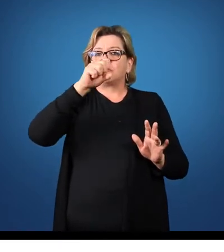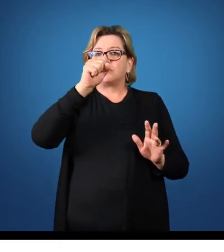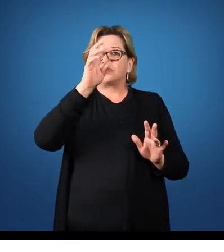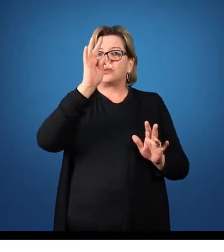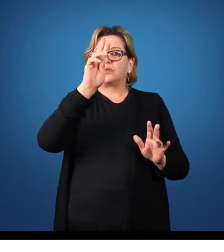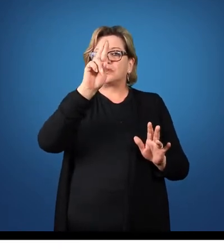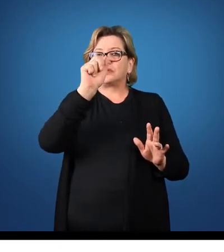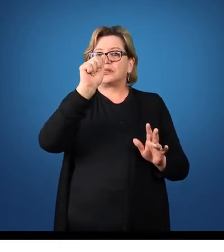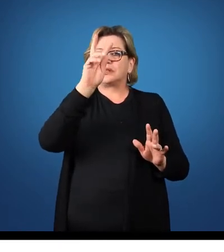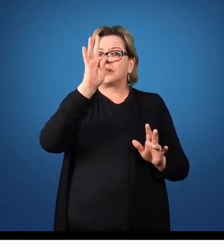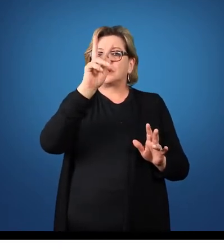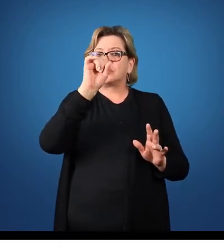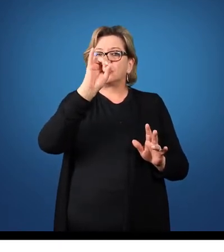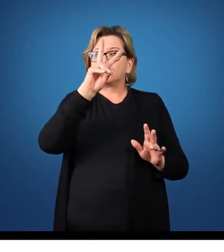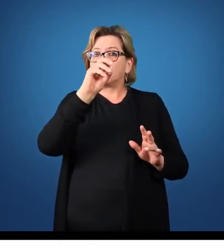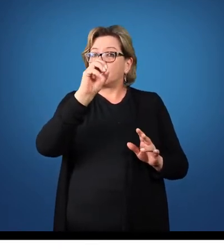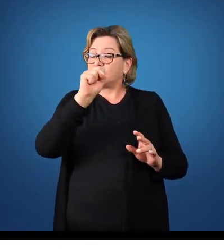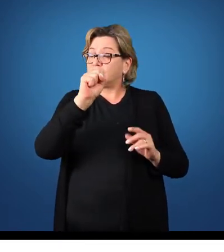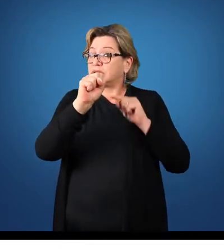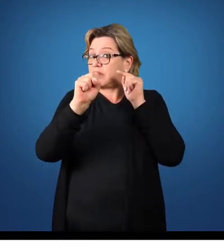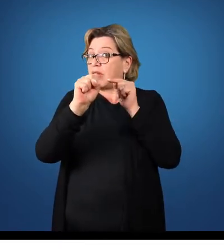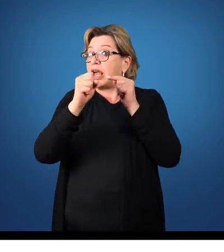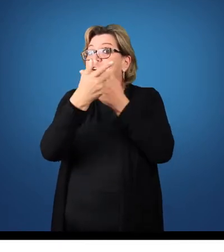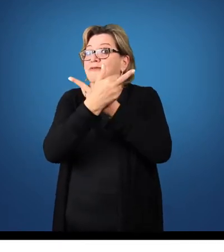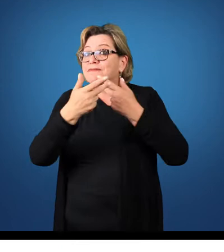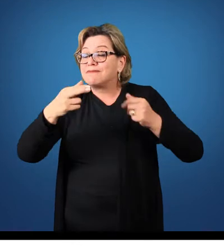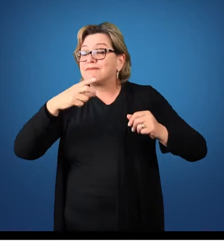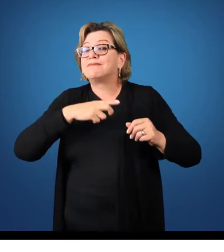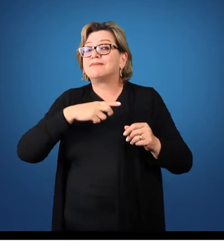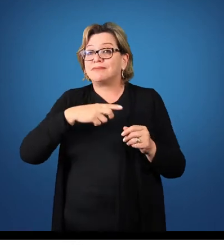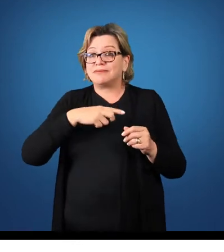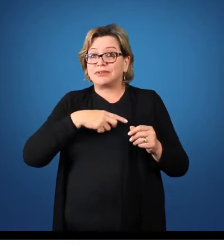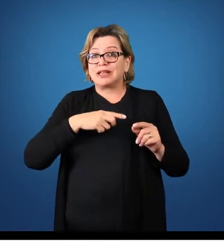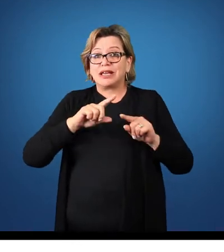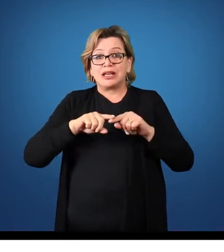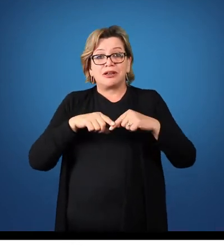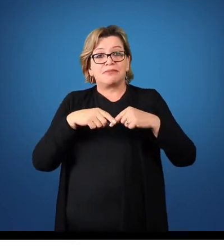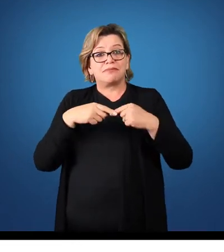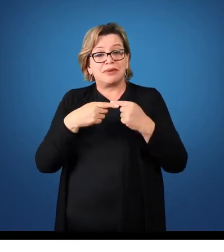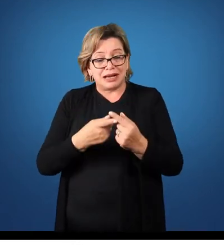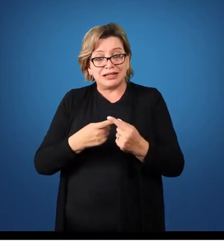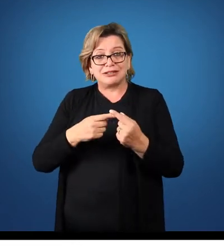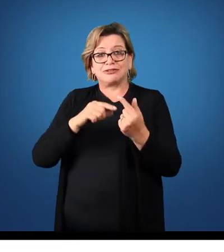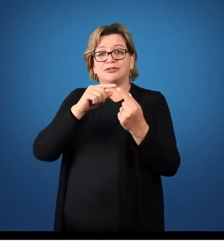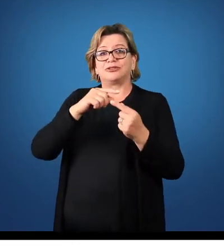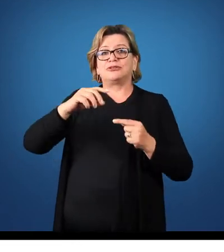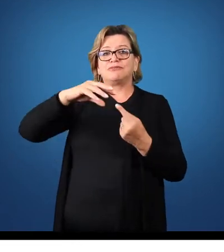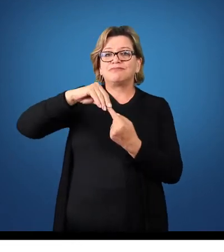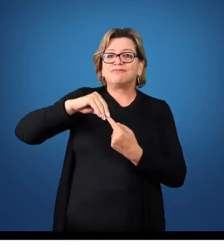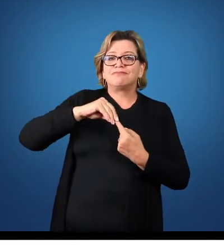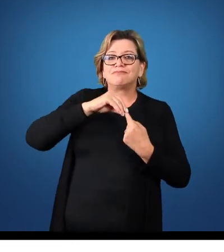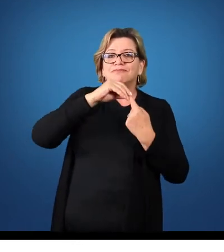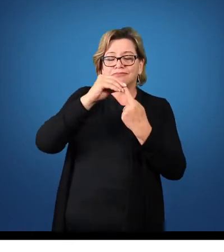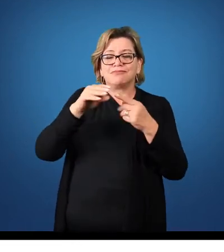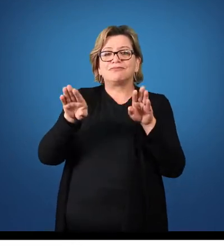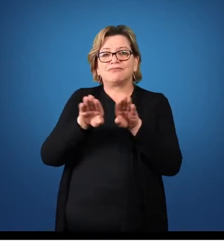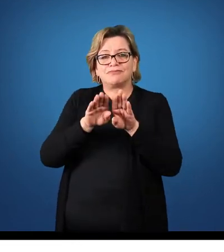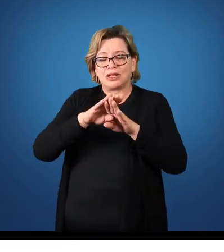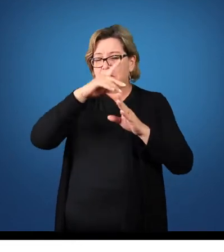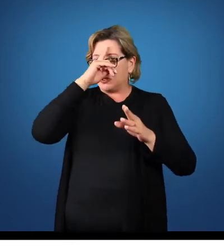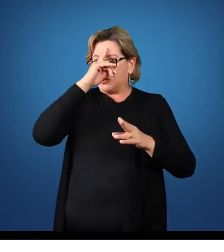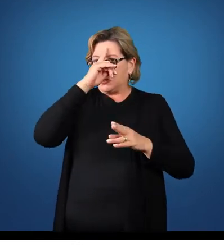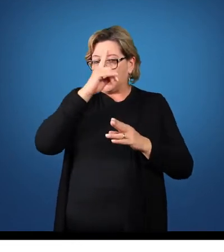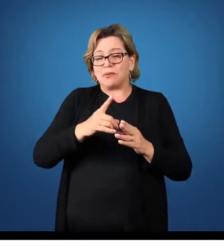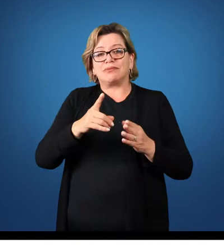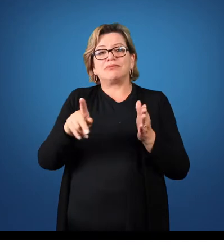Existem diversos demonstrativos contábeis que são utilizados, mas os principais e obrigatórios